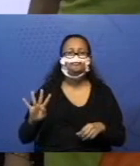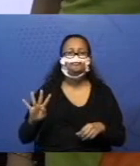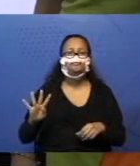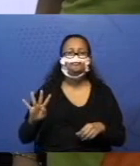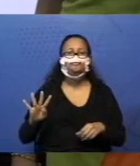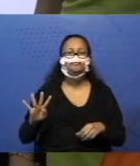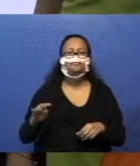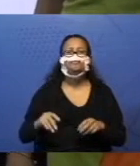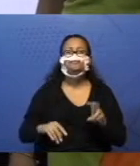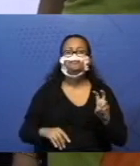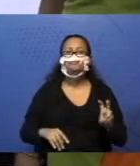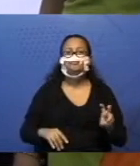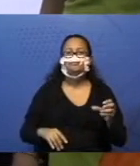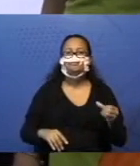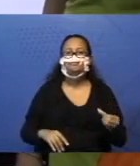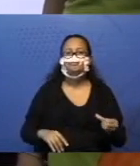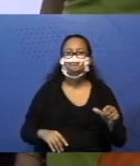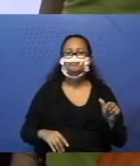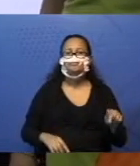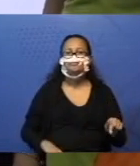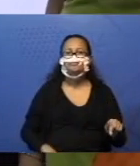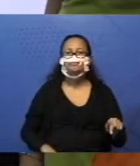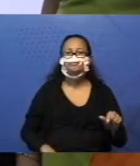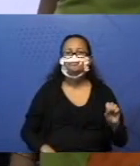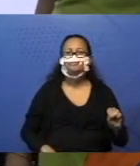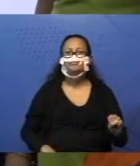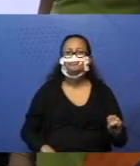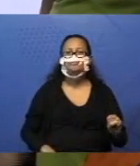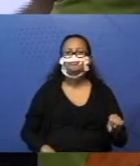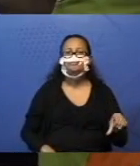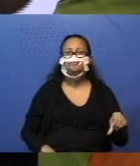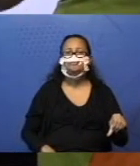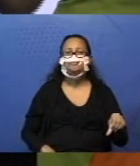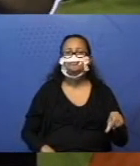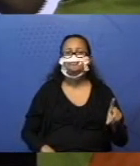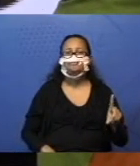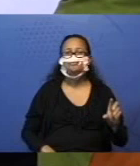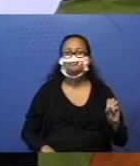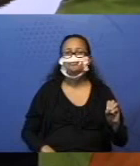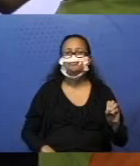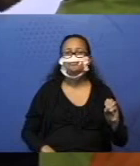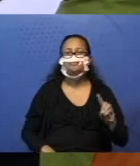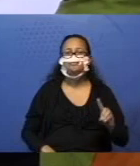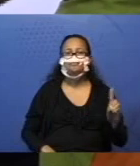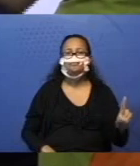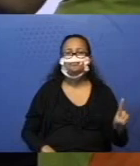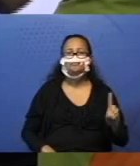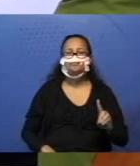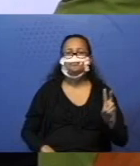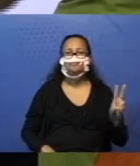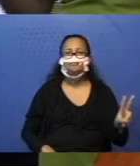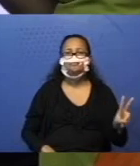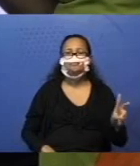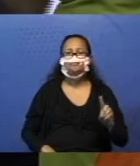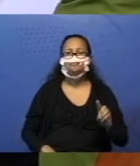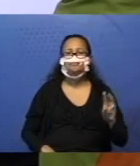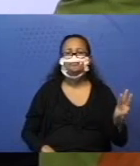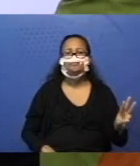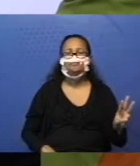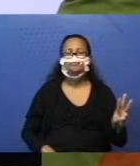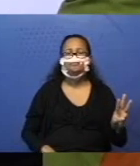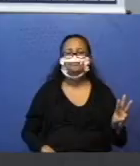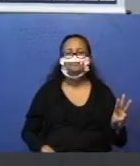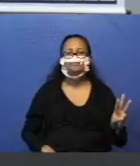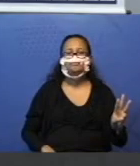4, 5, 6, 7, 8, 9, 10, 11, 12, 13.